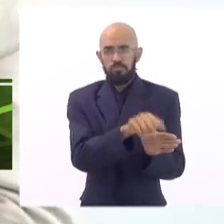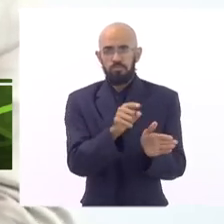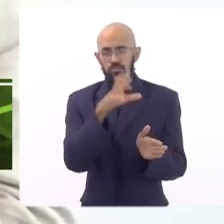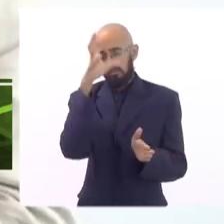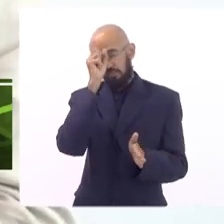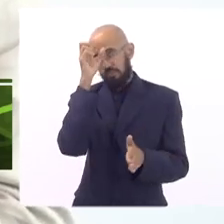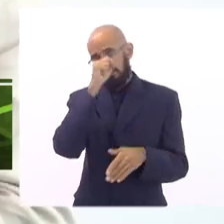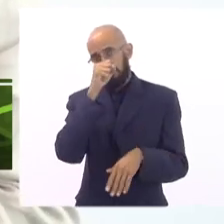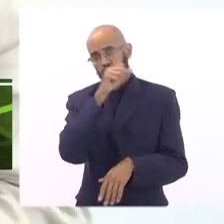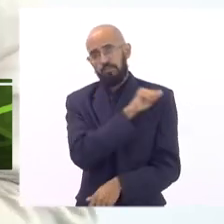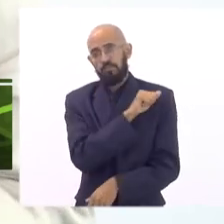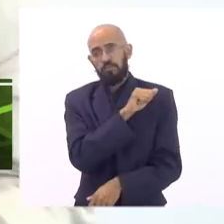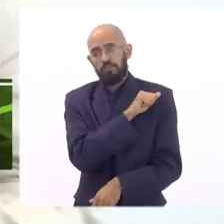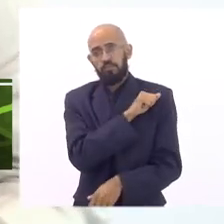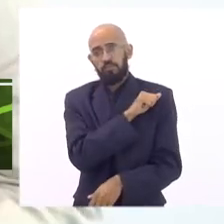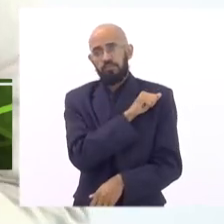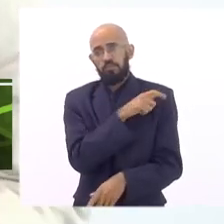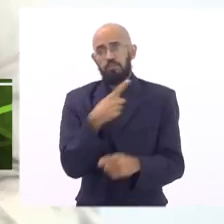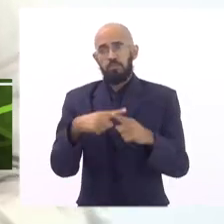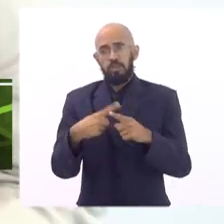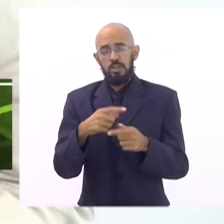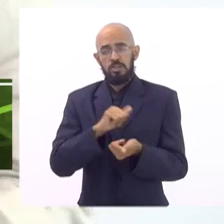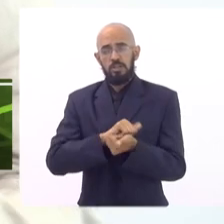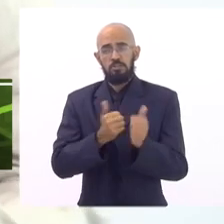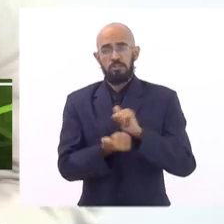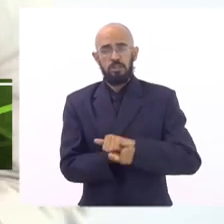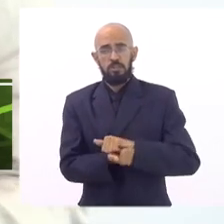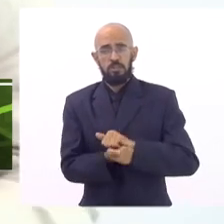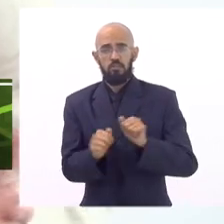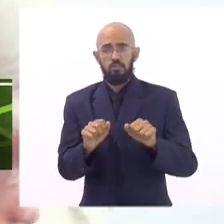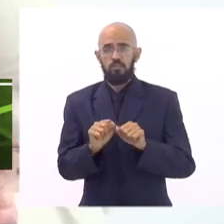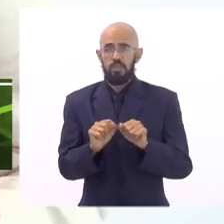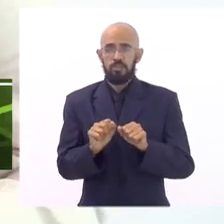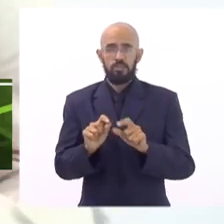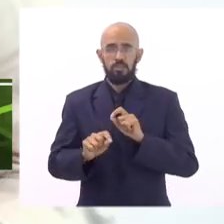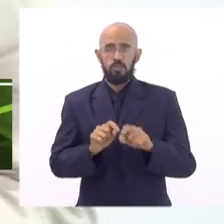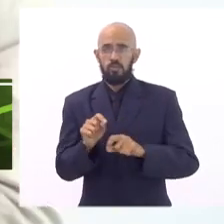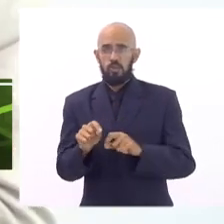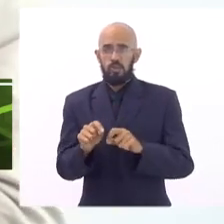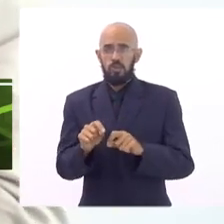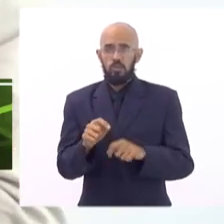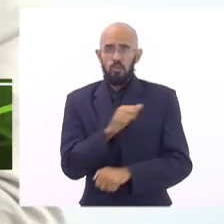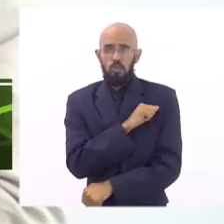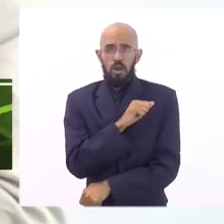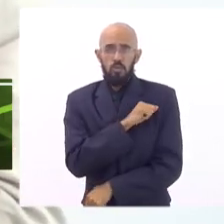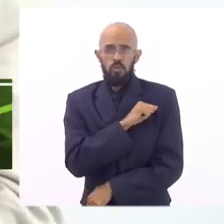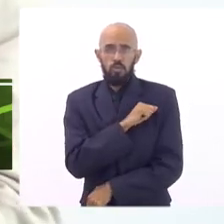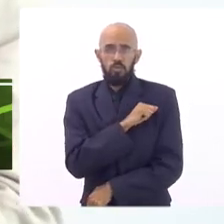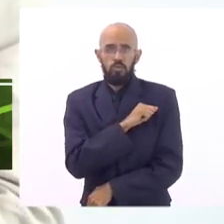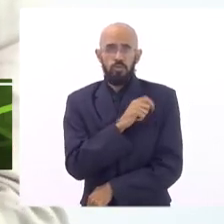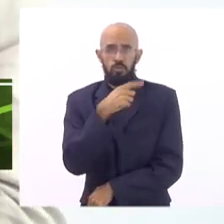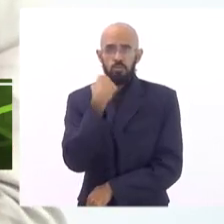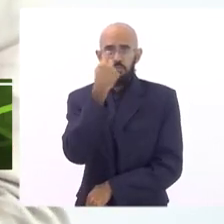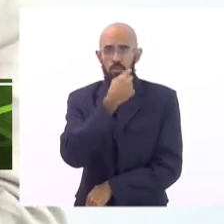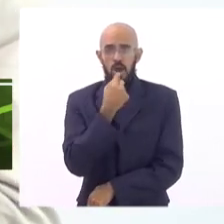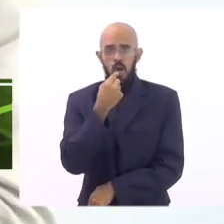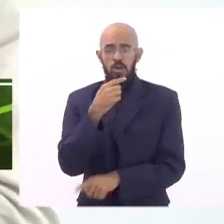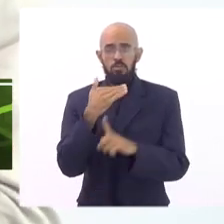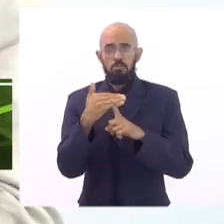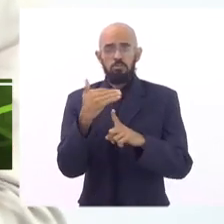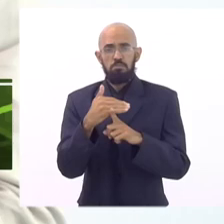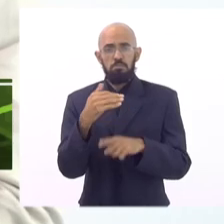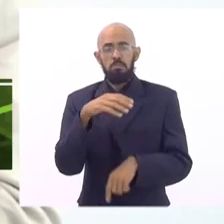porque essas adaptações vão o aluno fica uma hora e quarenta chegou na escola sem comer